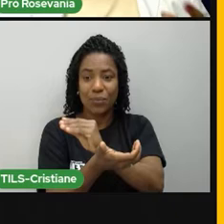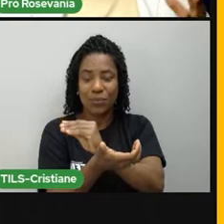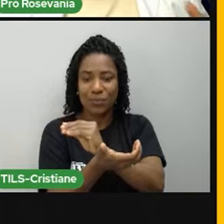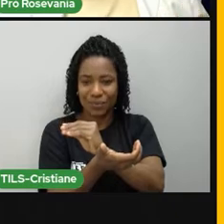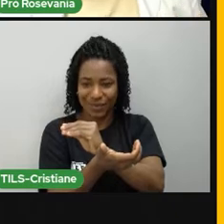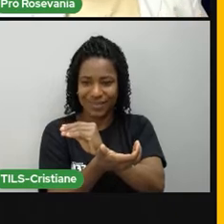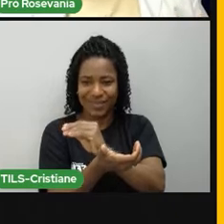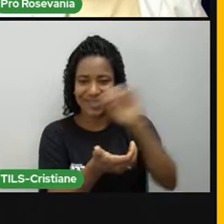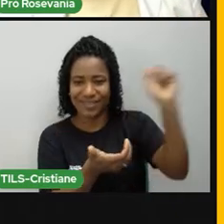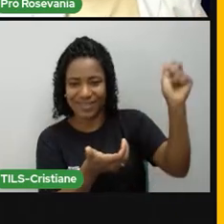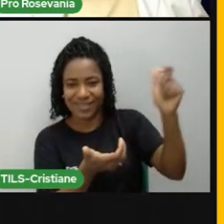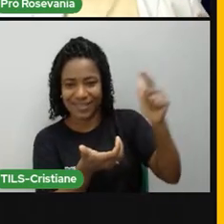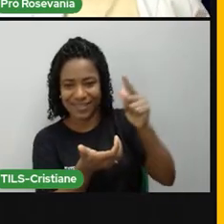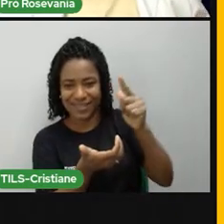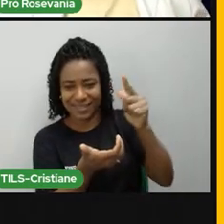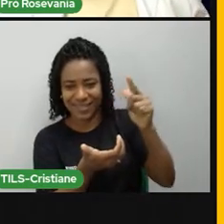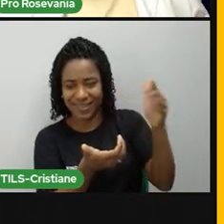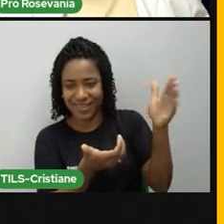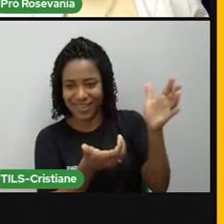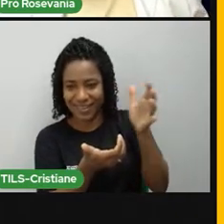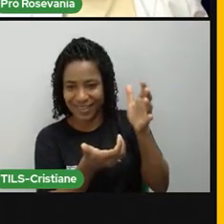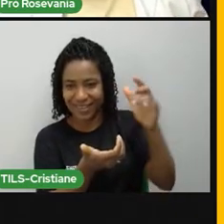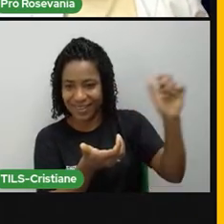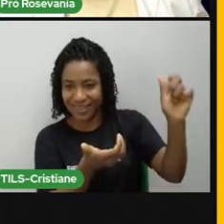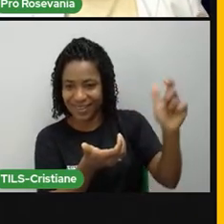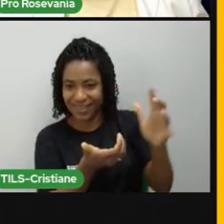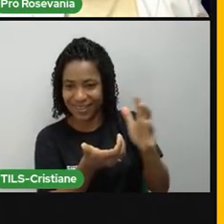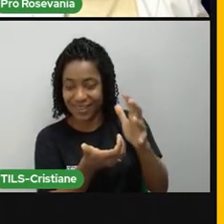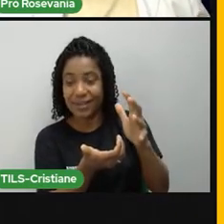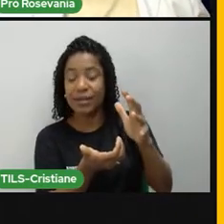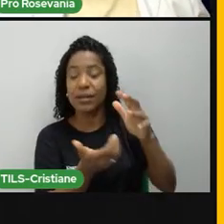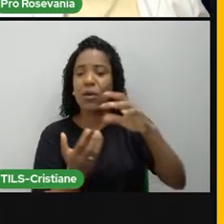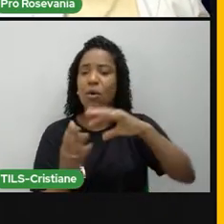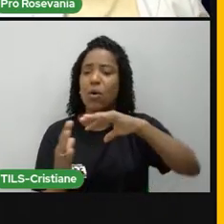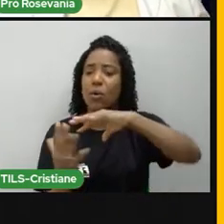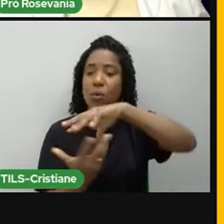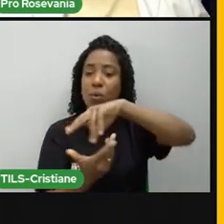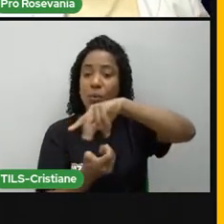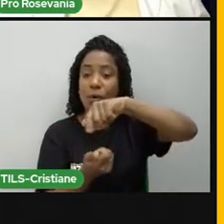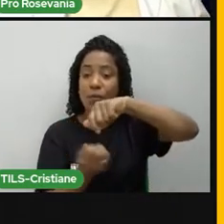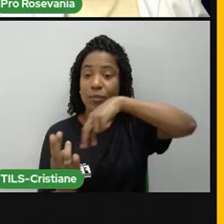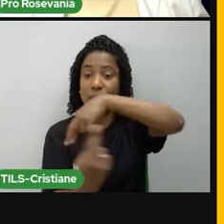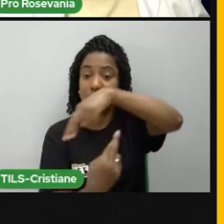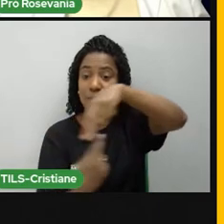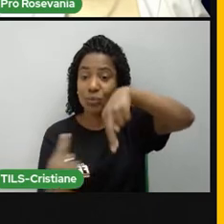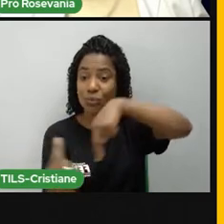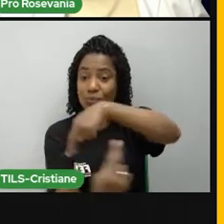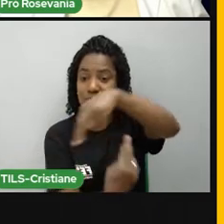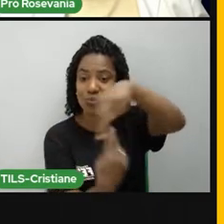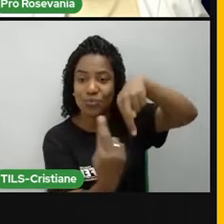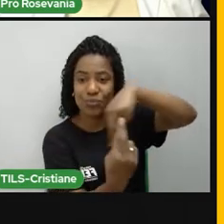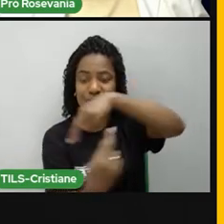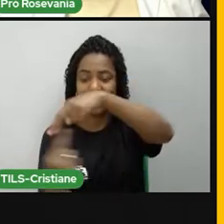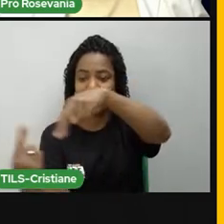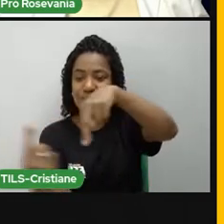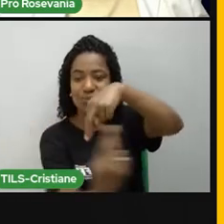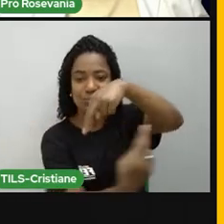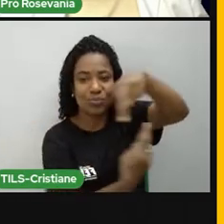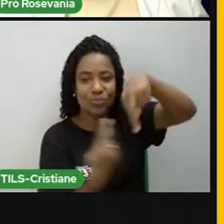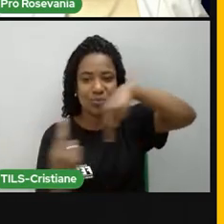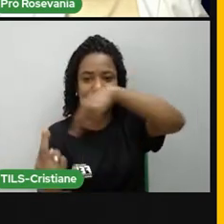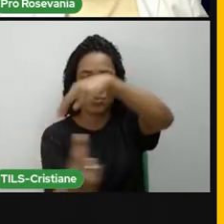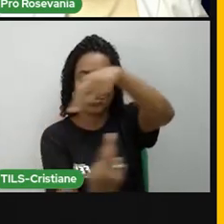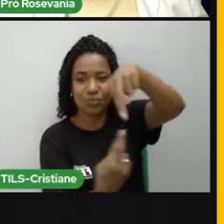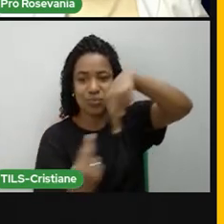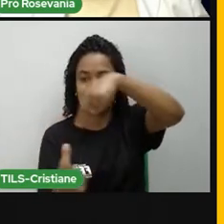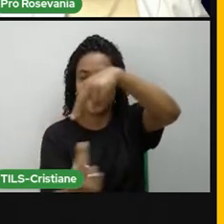Então, só para resumir, o movimento de rotação da terra é o giro que o planeta realiza ao redor